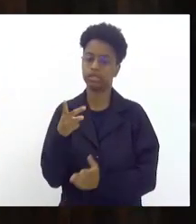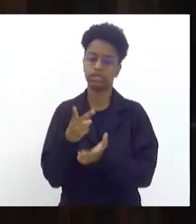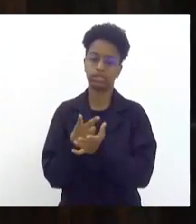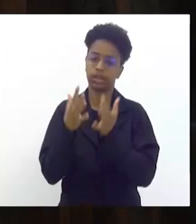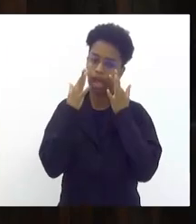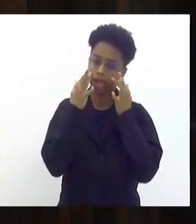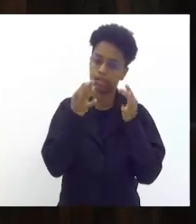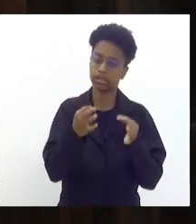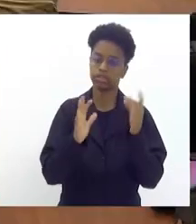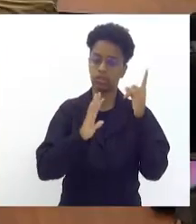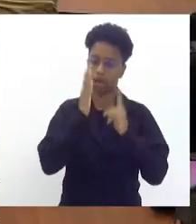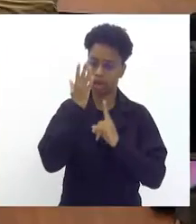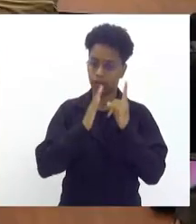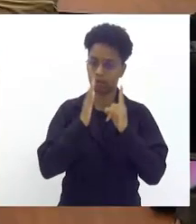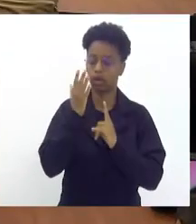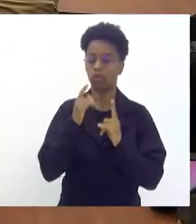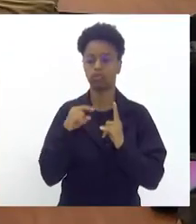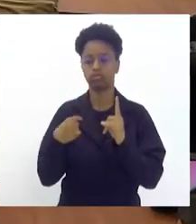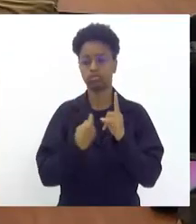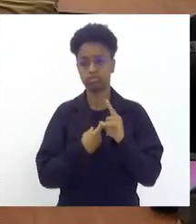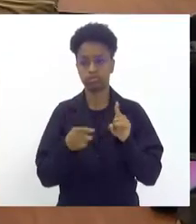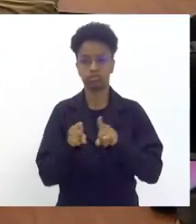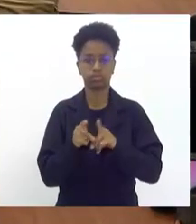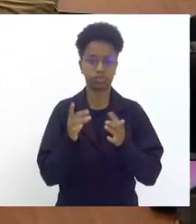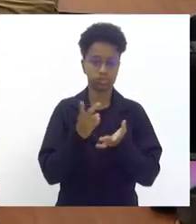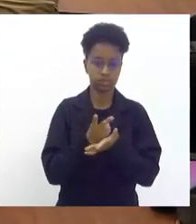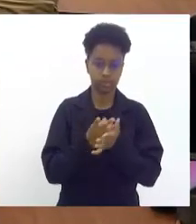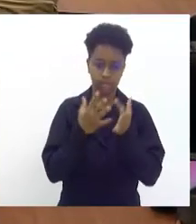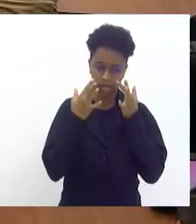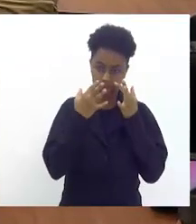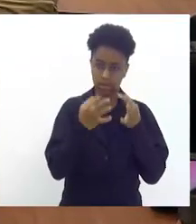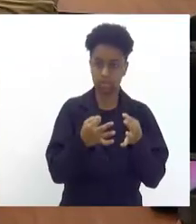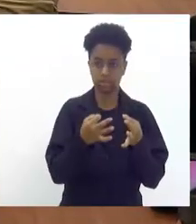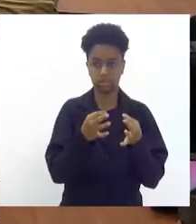para o carnaval da Intendente Magalhães olhou para carnaval da Superliga um beijo para a senhora